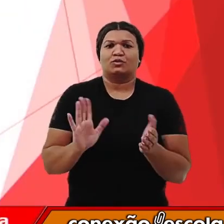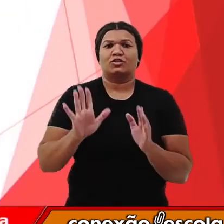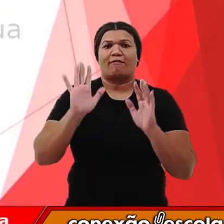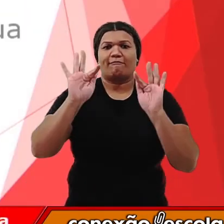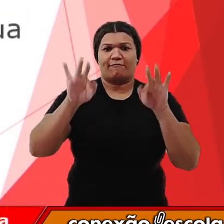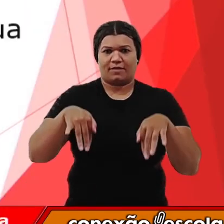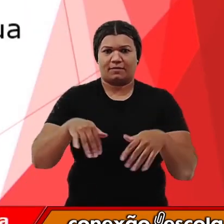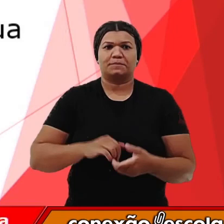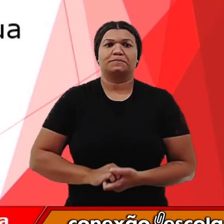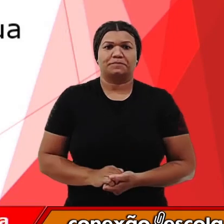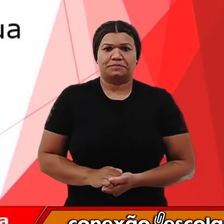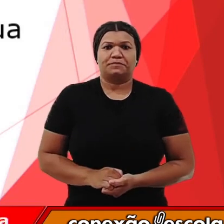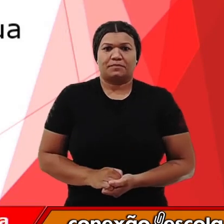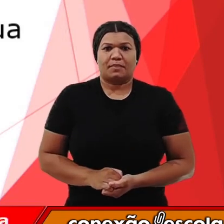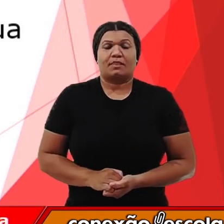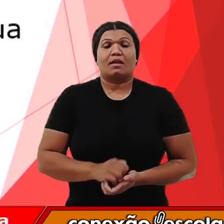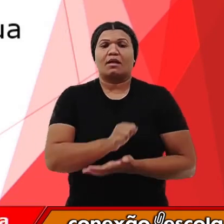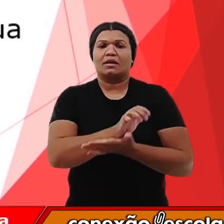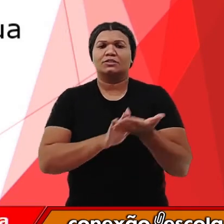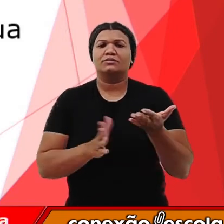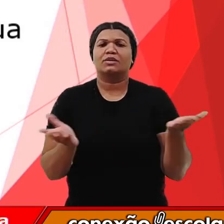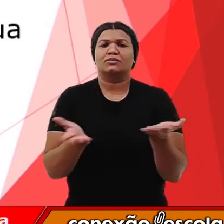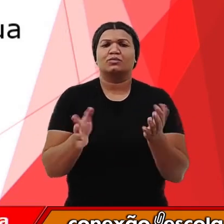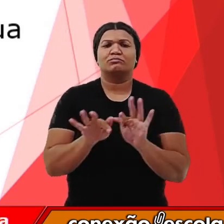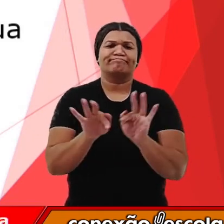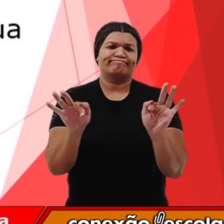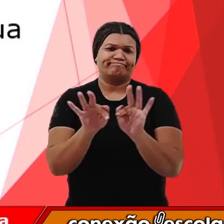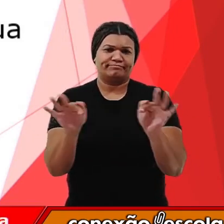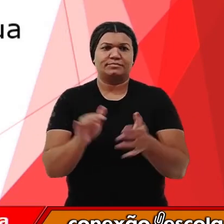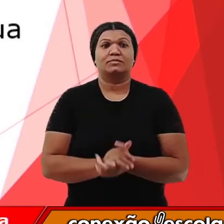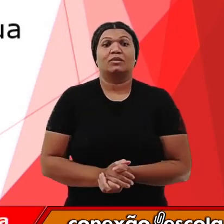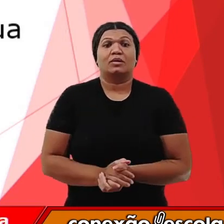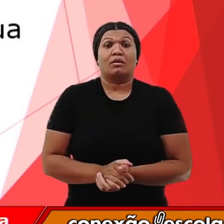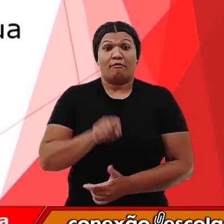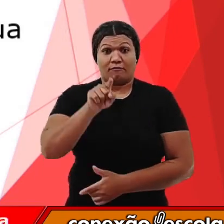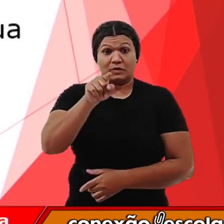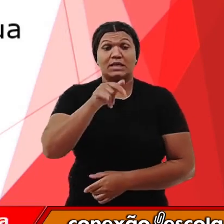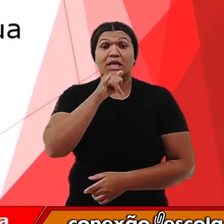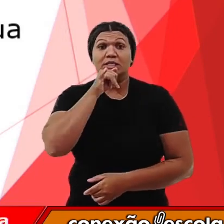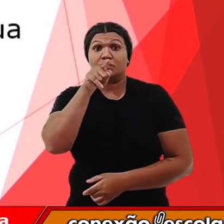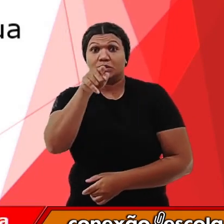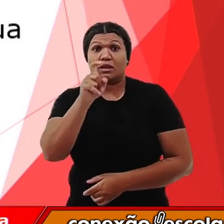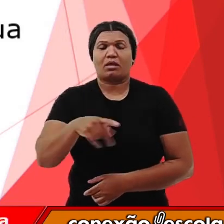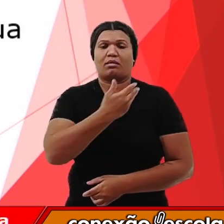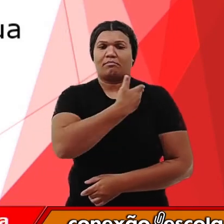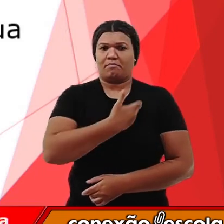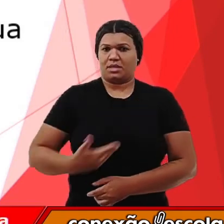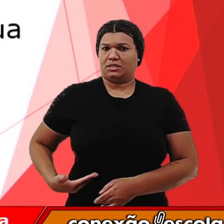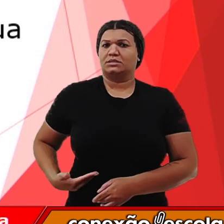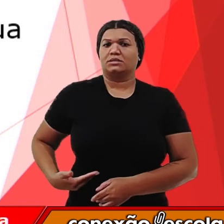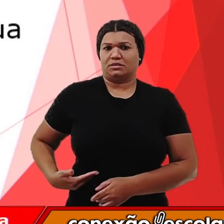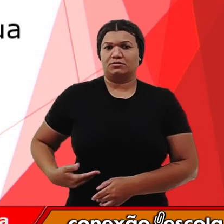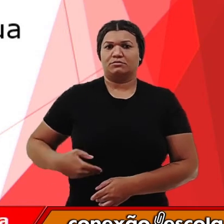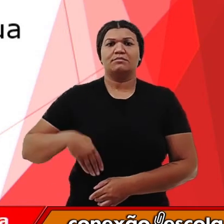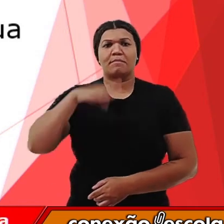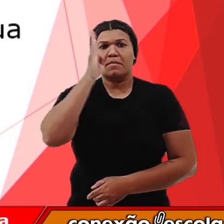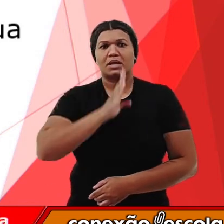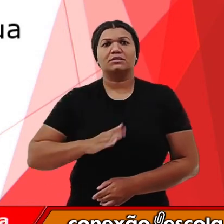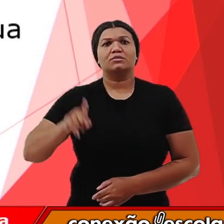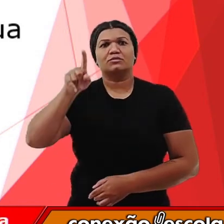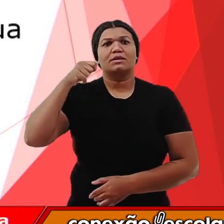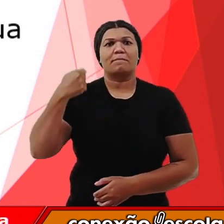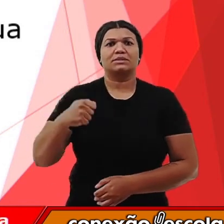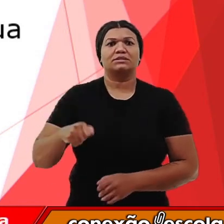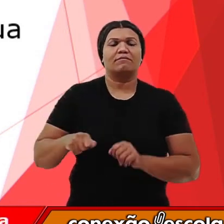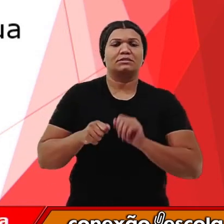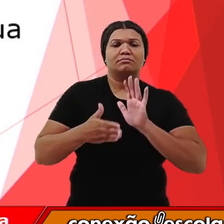a nossa atividade de hoje é muito simples. Você agora é o presidente do Brasil e precisa propor ao legislativo uma lei